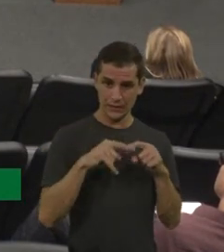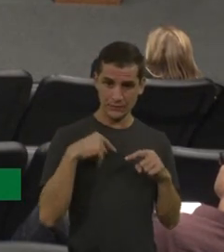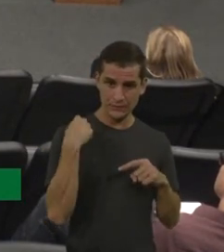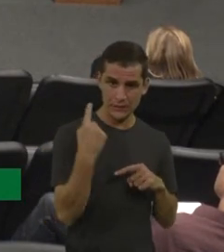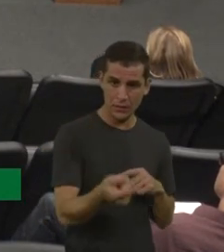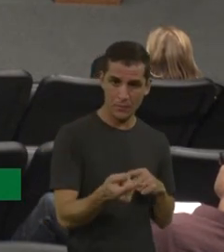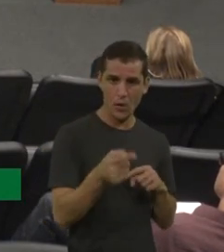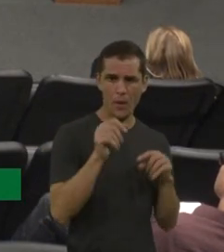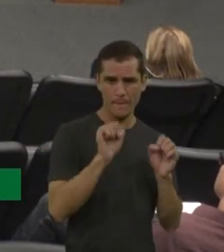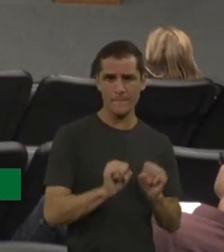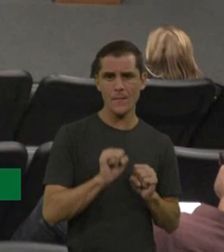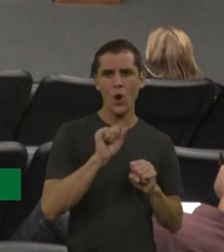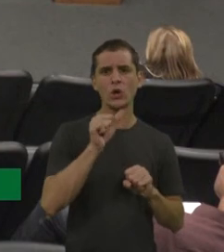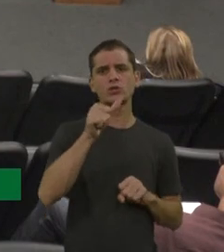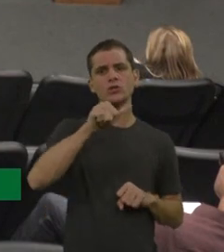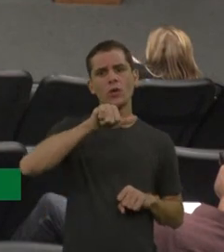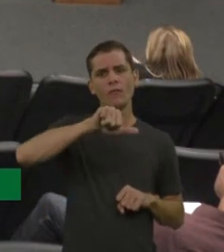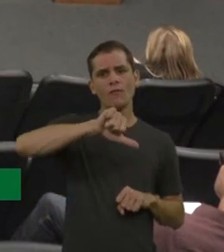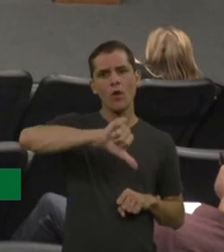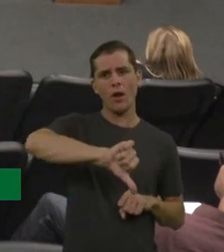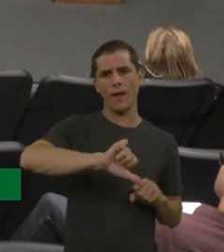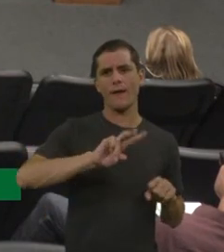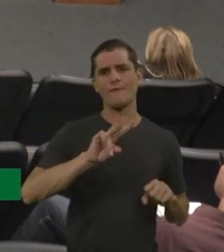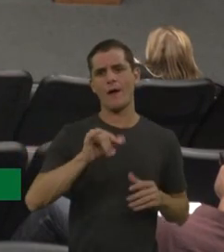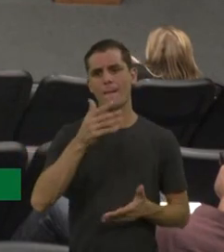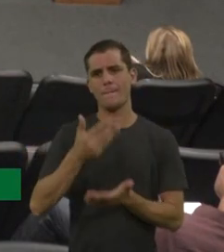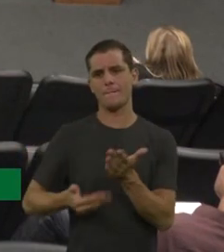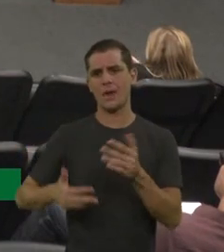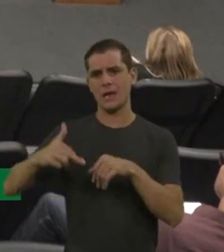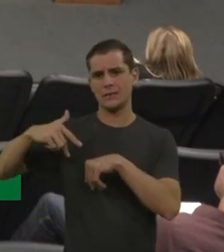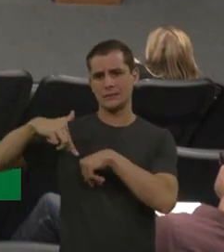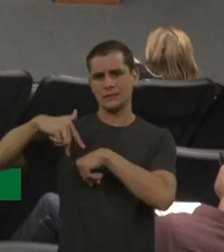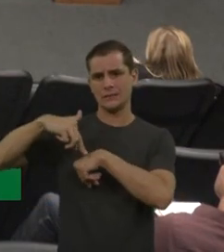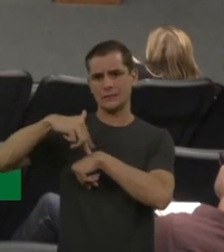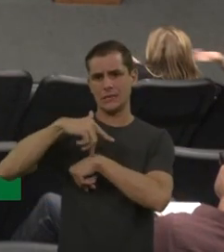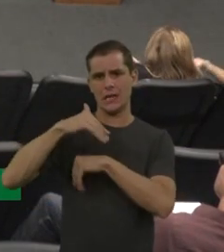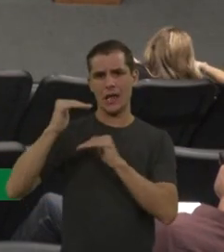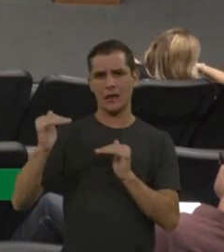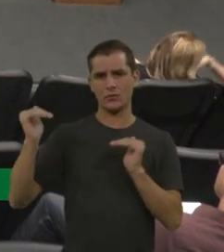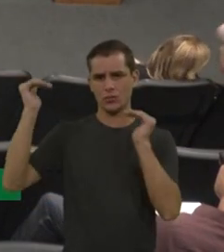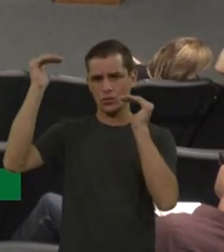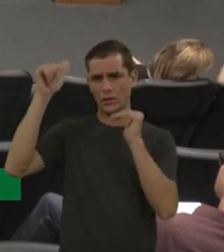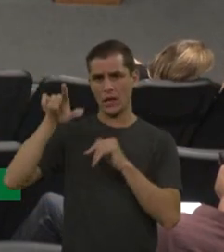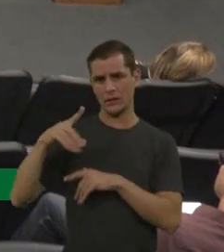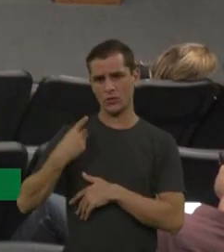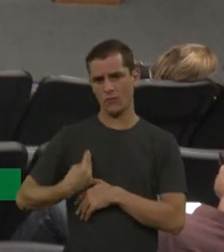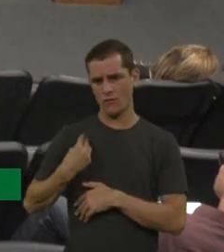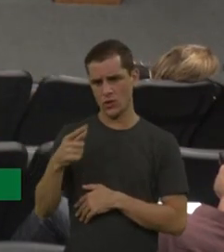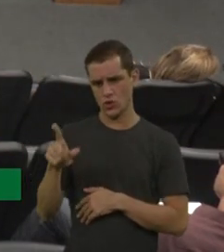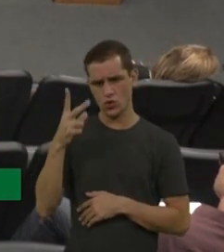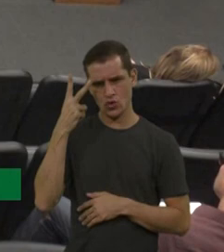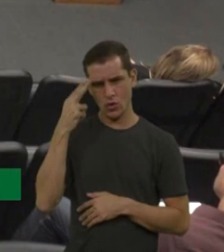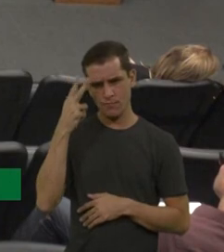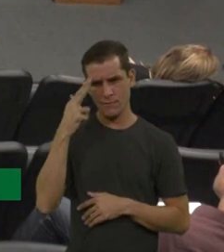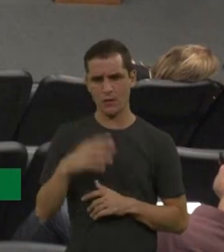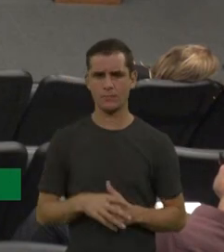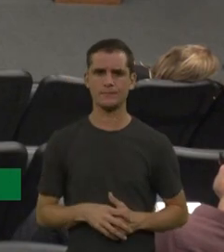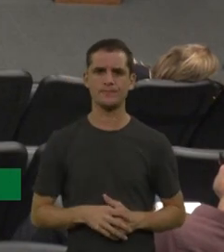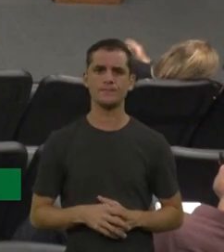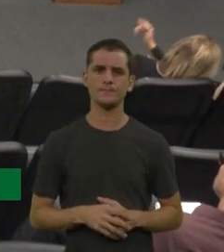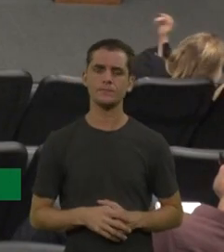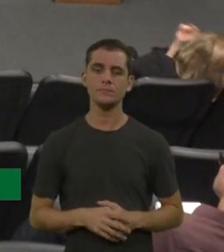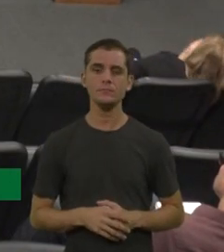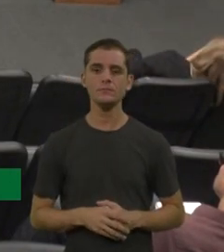evoluir com perda de marcha já na idade adulta. Aqui a sobrevida ela é normal. Então, se eu encontro um